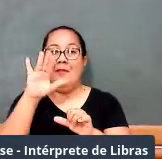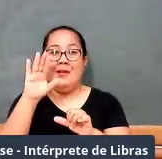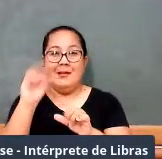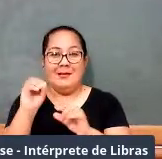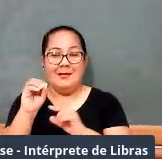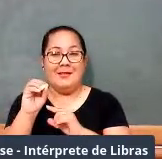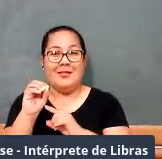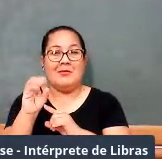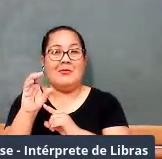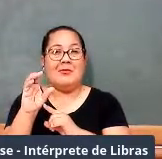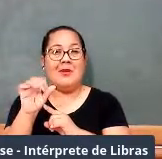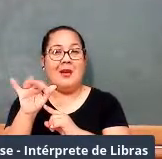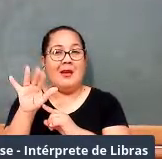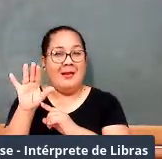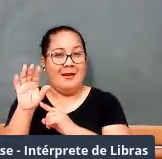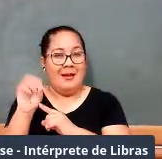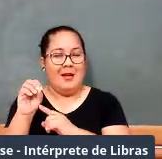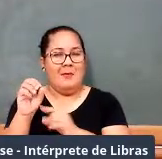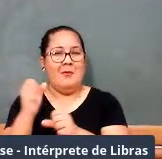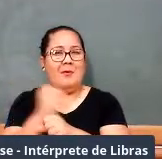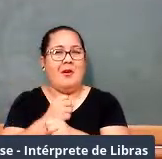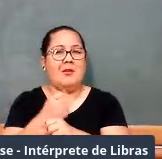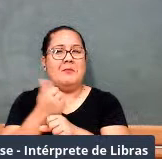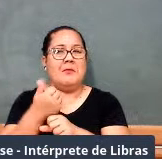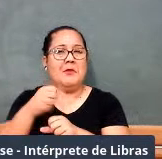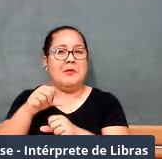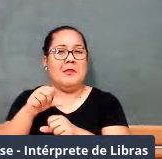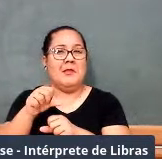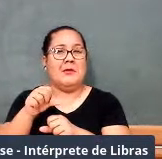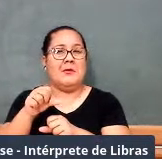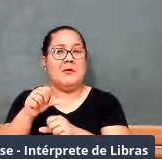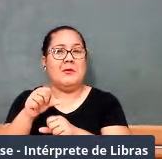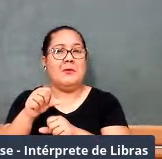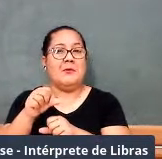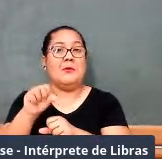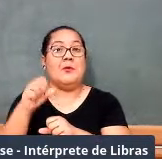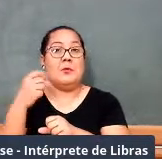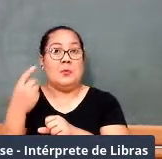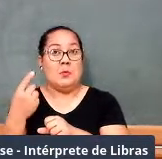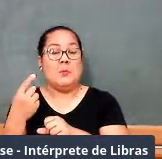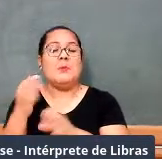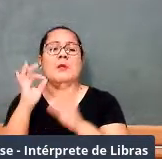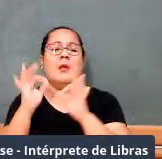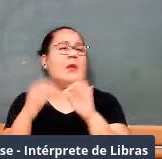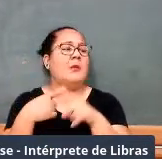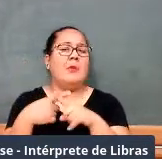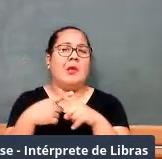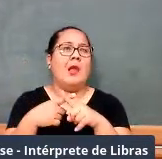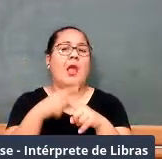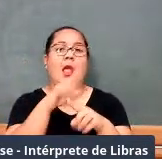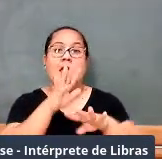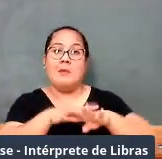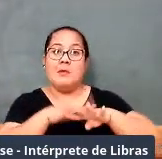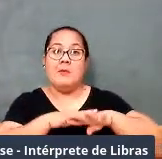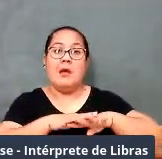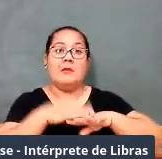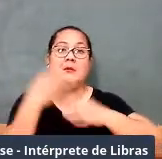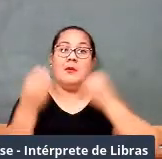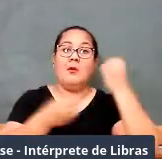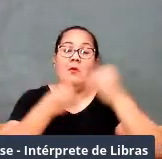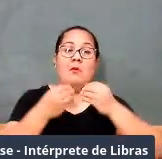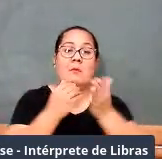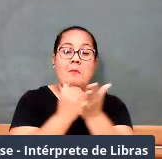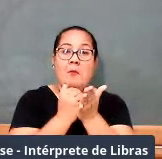Ele é um currículo que mostra que a matemática precisa ser ensinada a